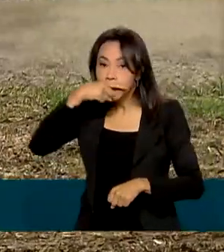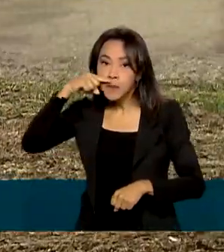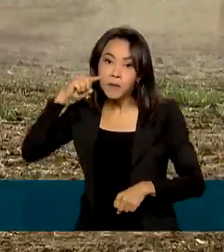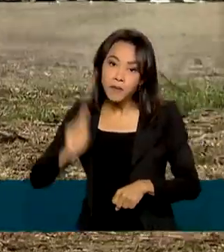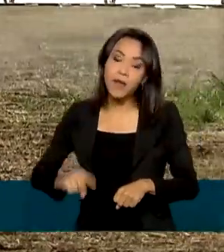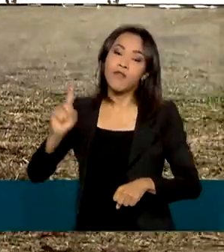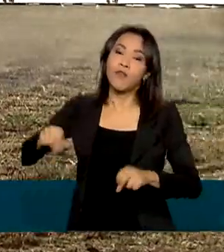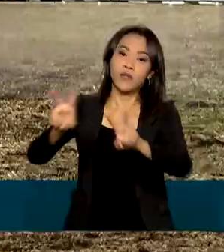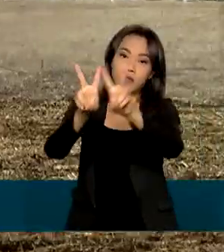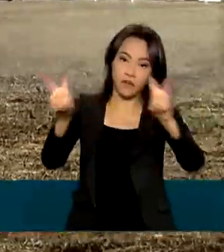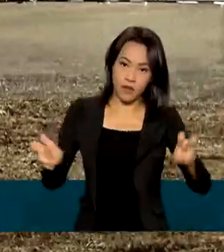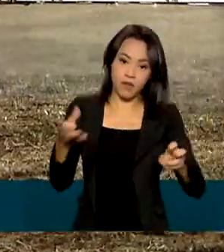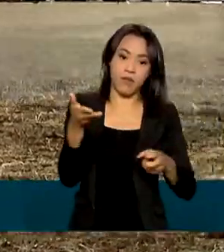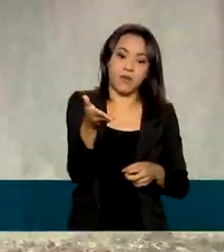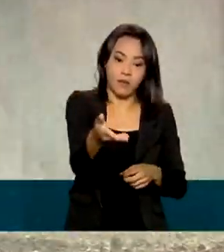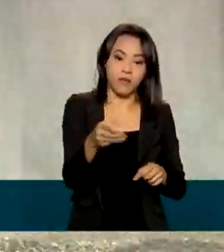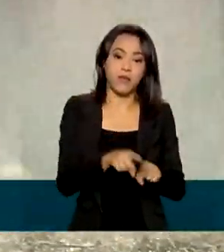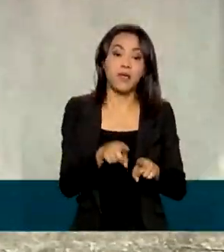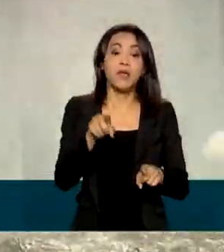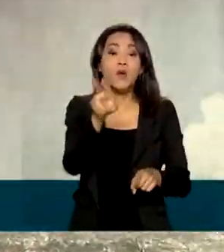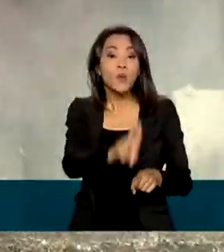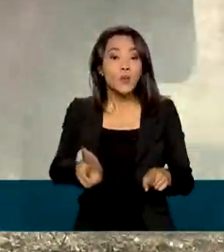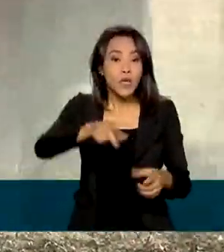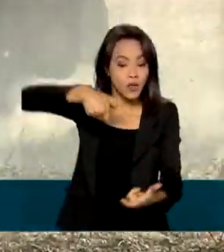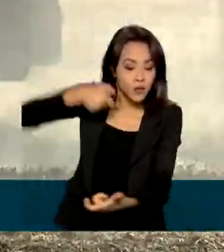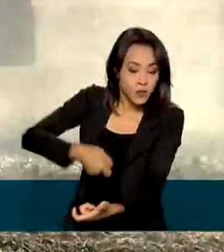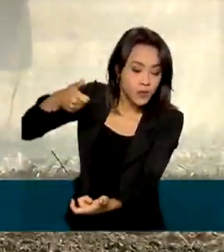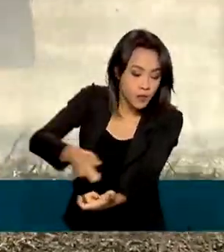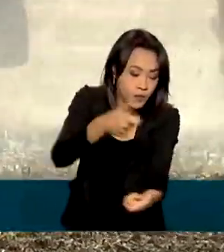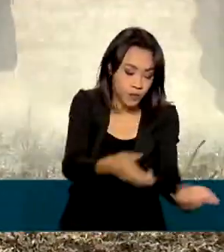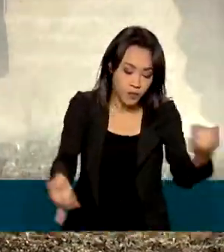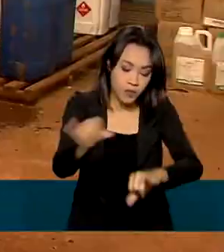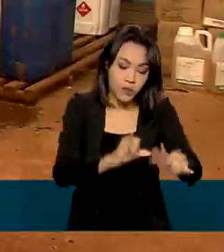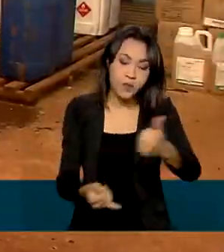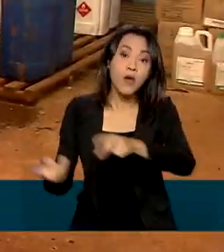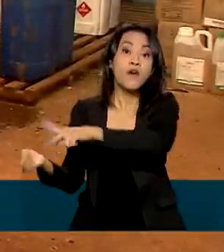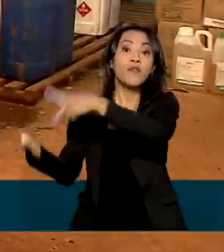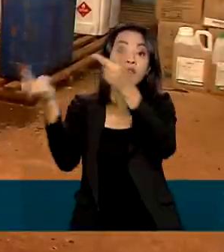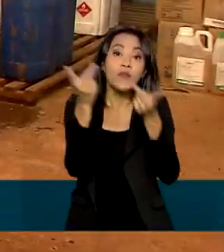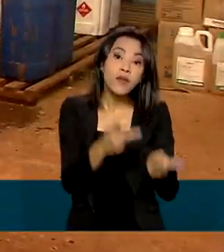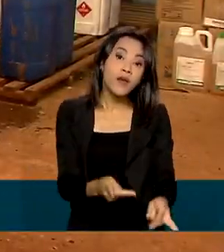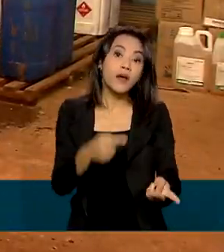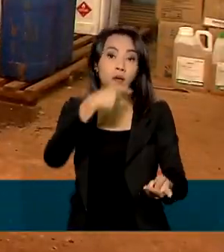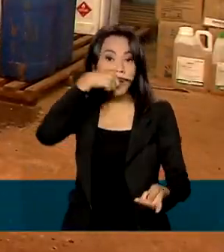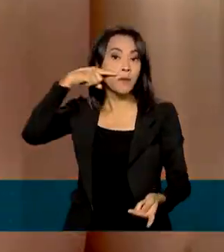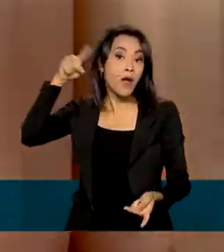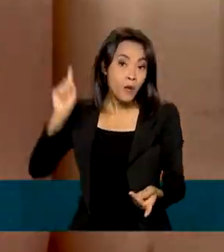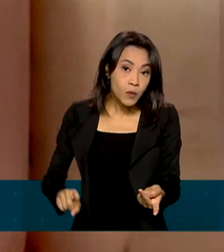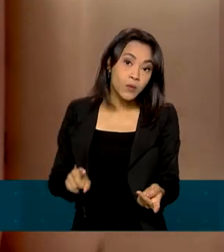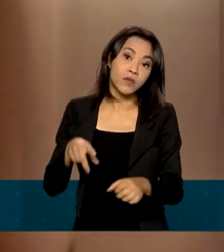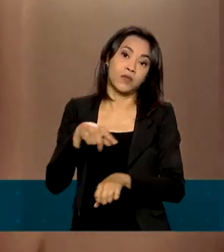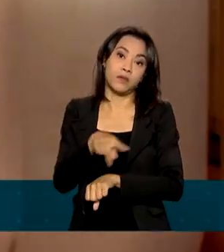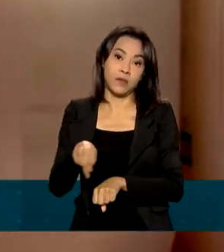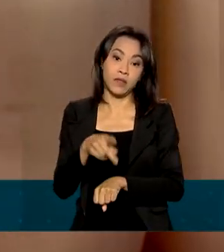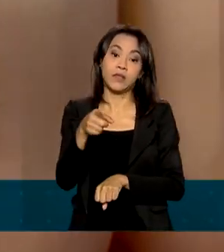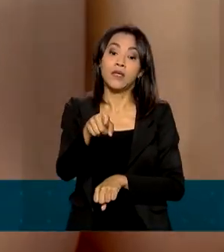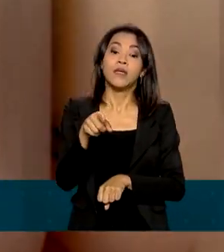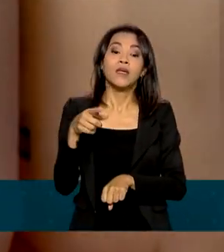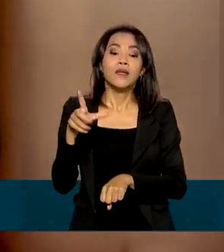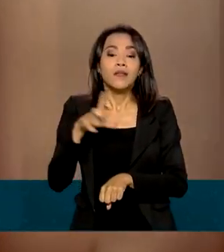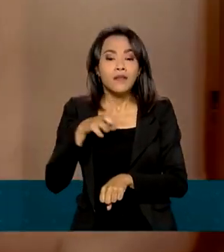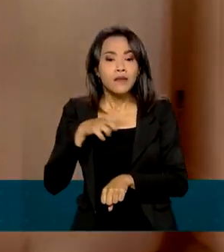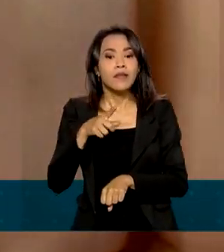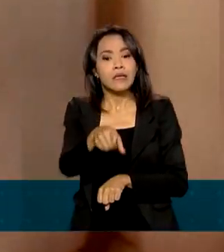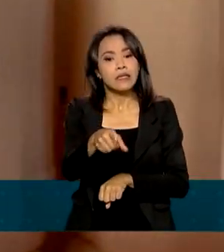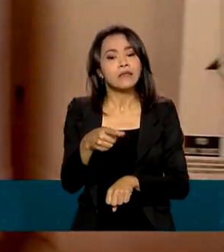22% dos fertilizantes usados no Brasil vieram da Rússia. O insumo tem forte peso sobre os custos